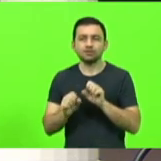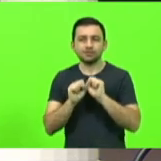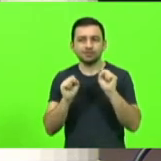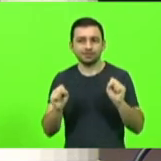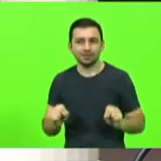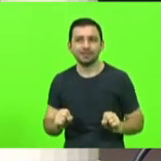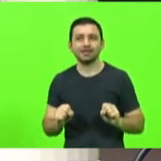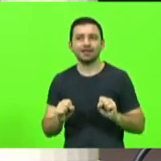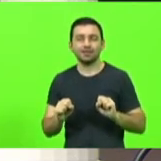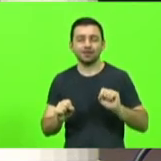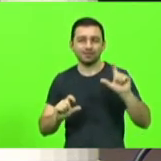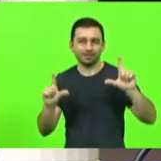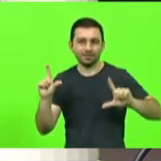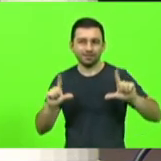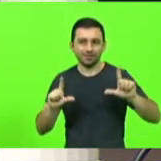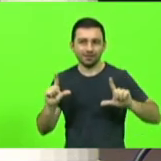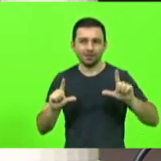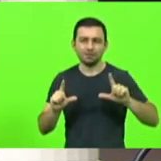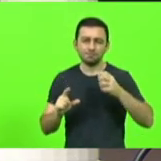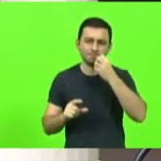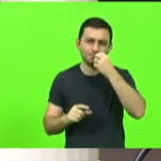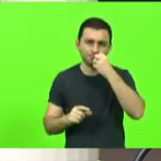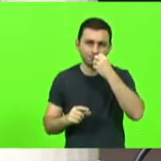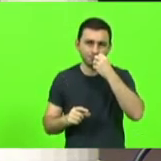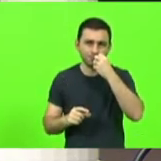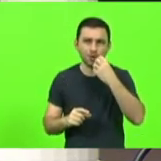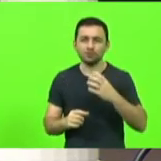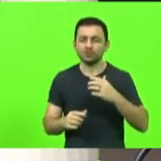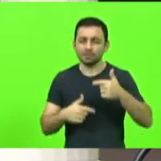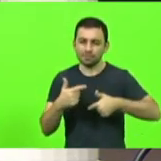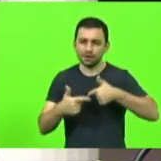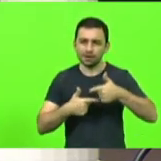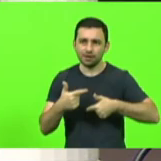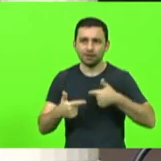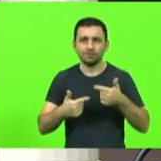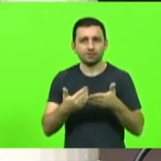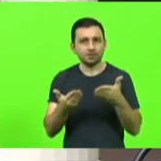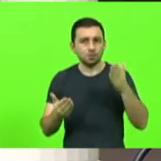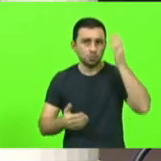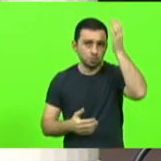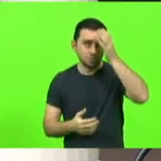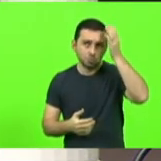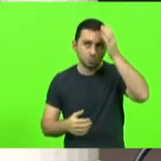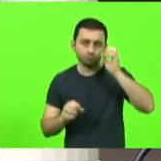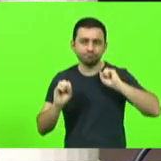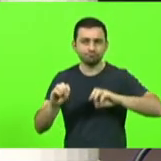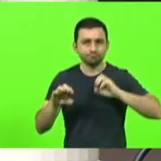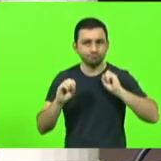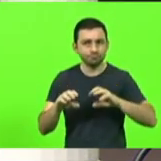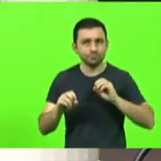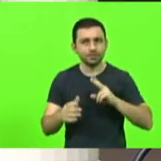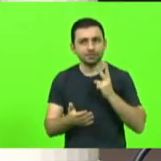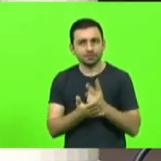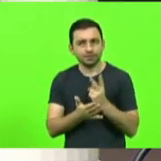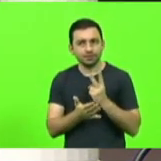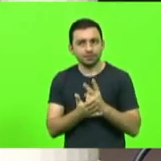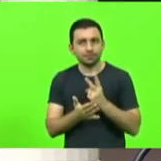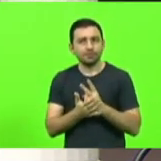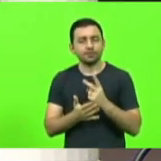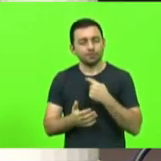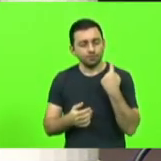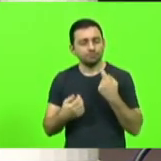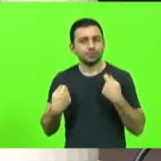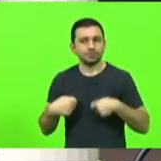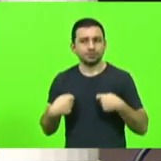casa do belíssimo trabalho não só o trabalho que vocês fazem mas essa conscientização que é a cada dia que a gente precisa fazer